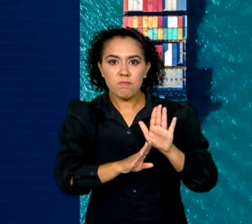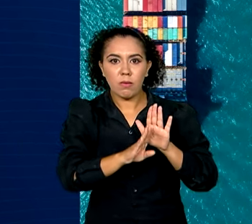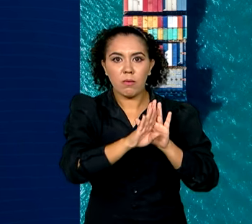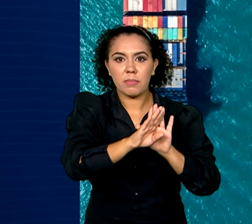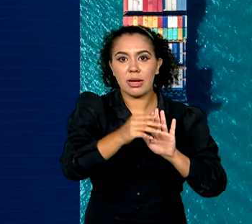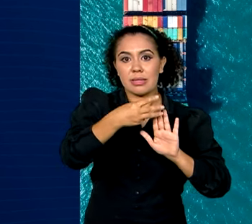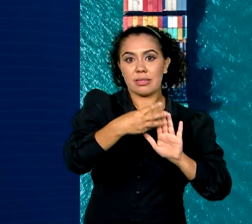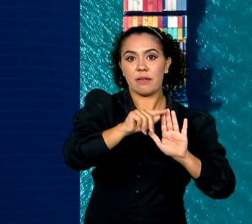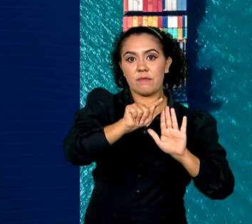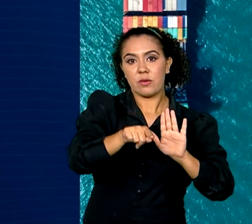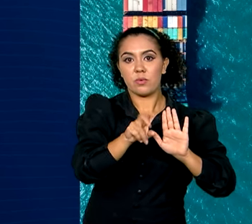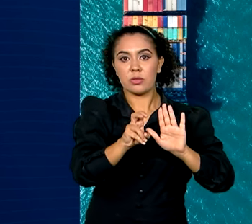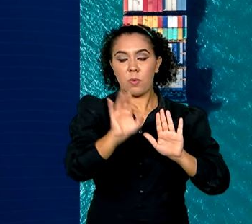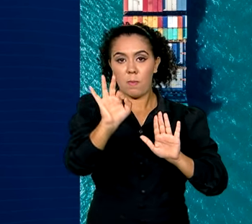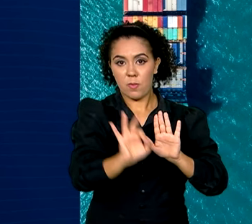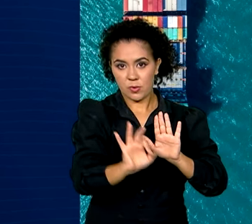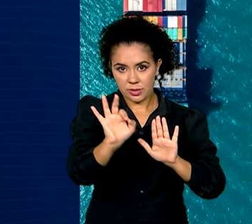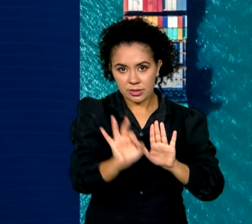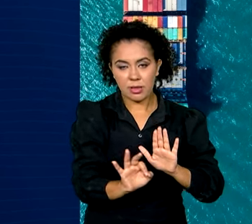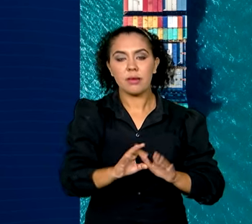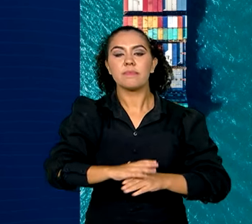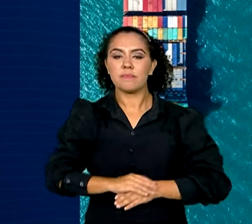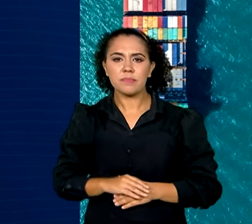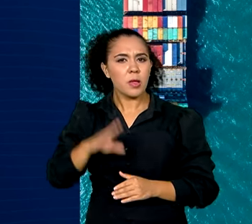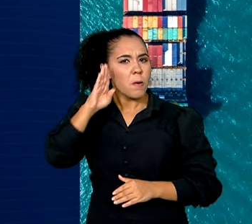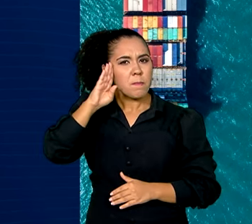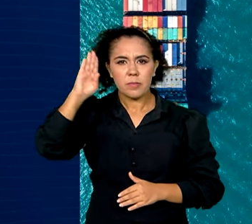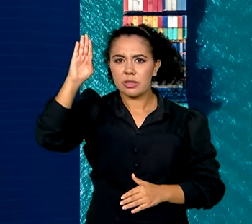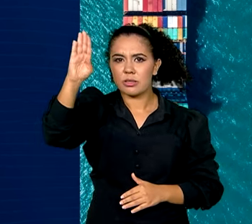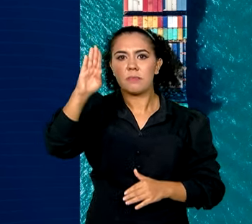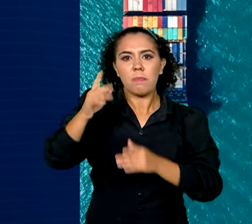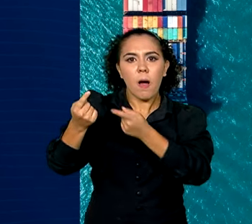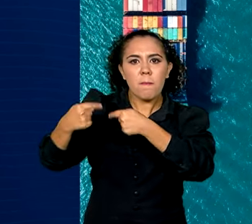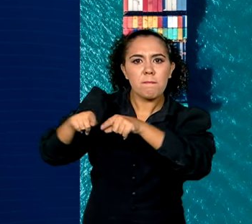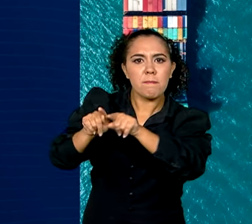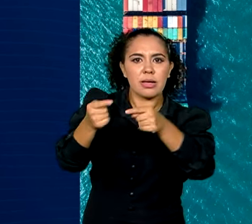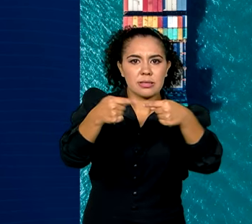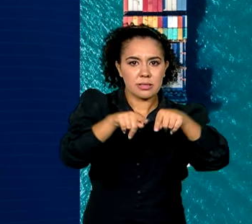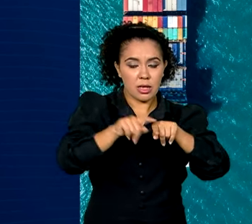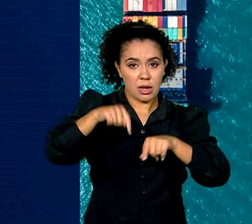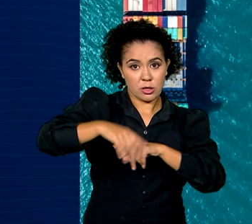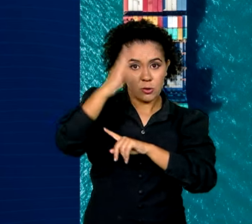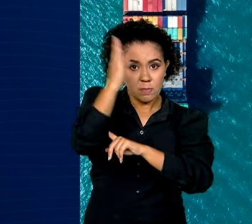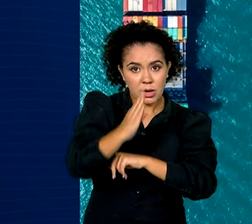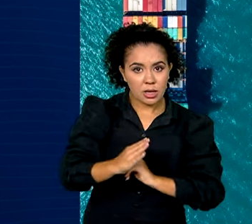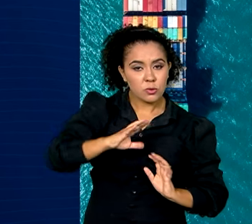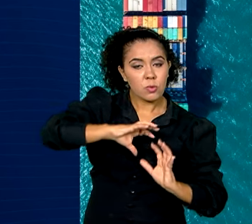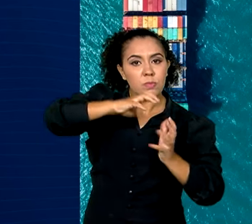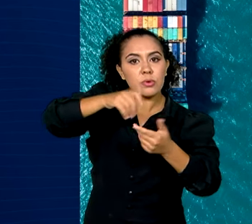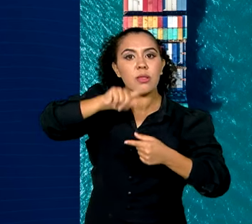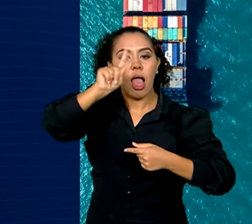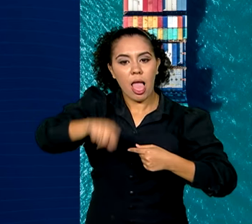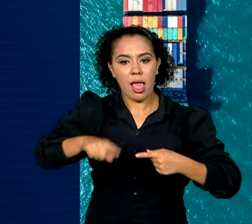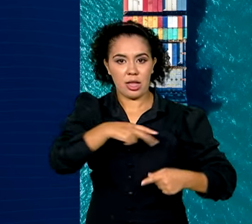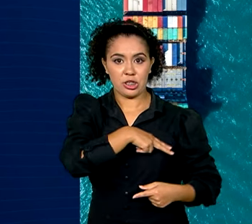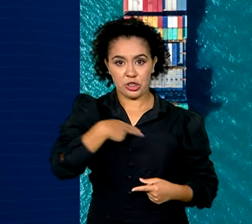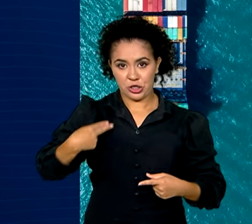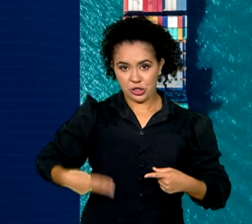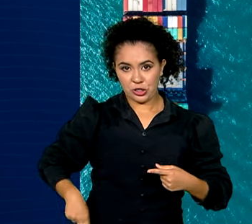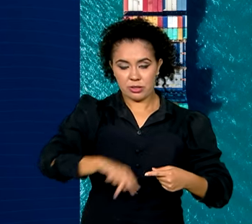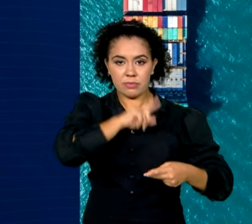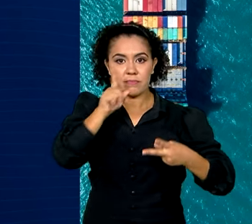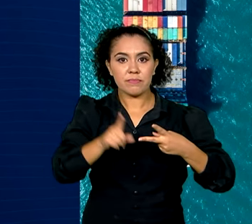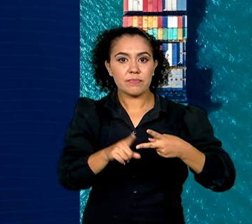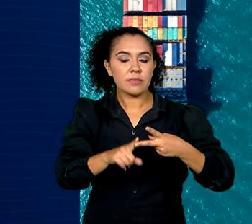em 3,5%. Os principais parceiros brasileiros no mundo são a China, os